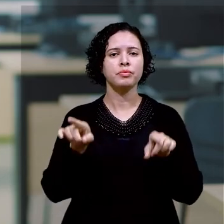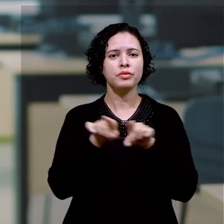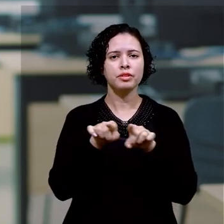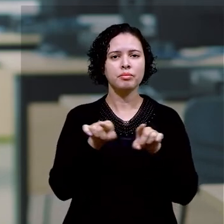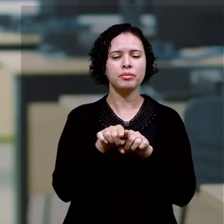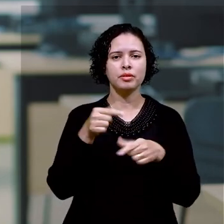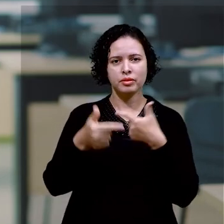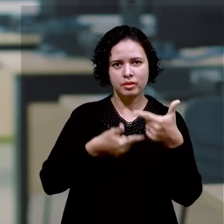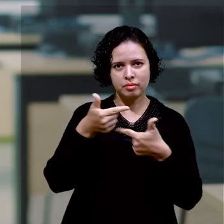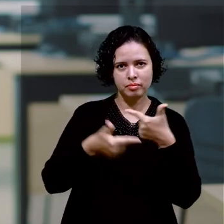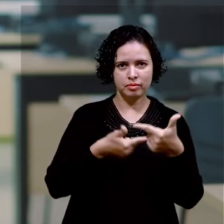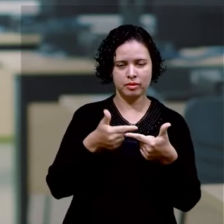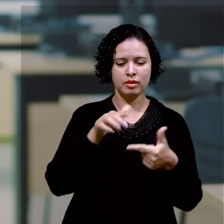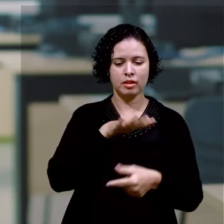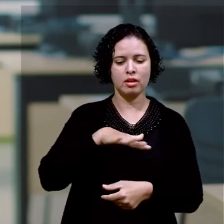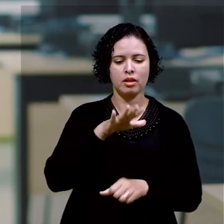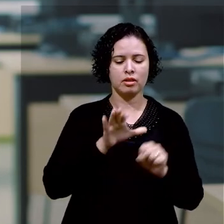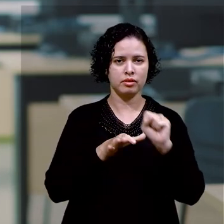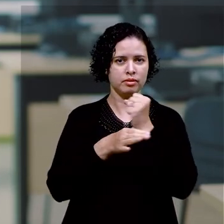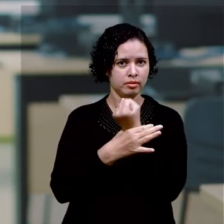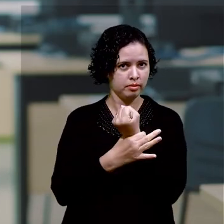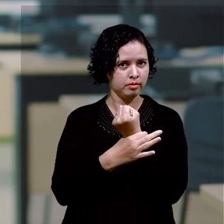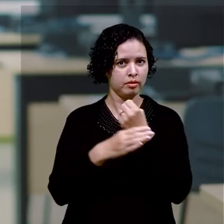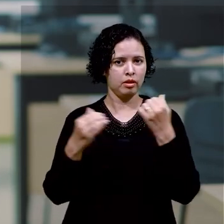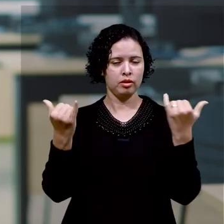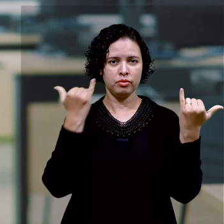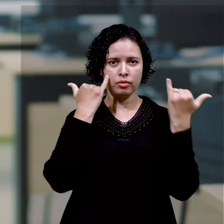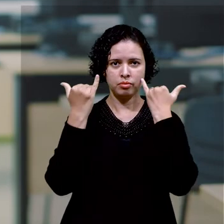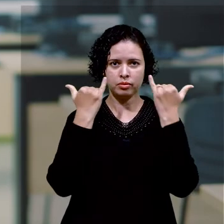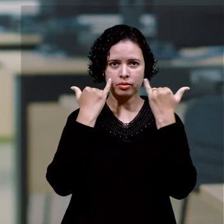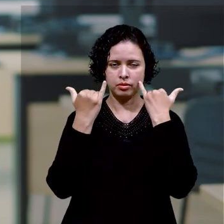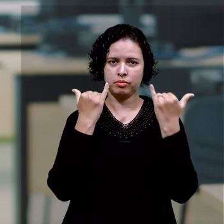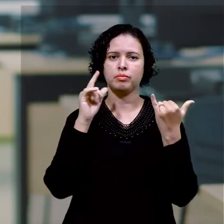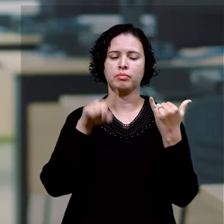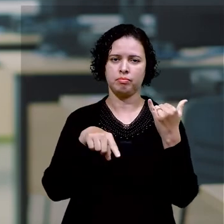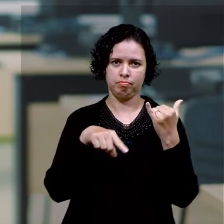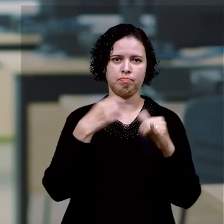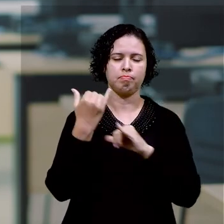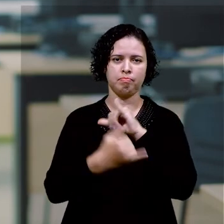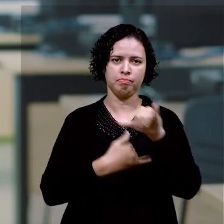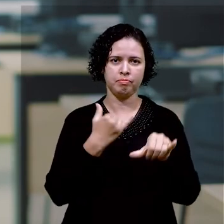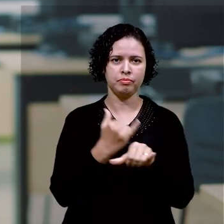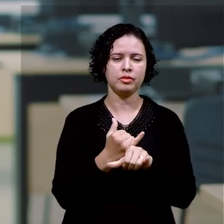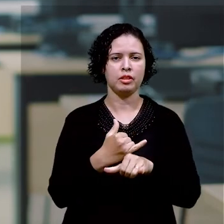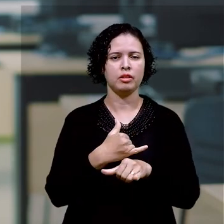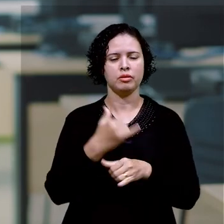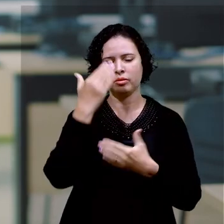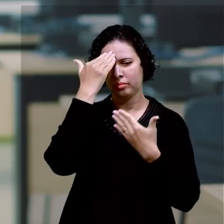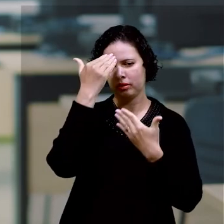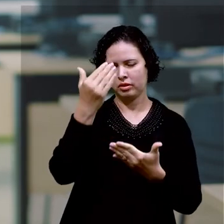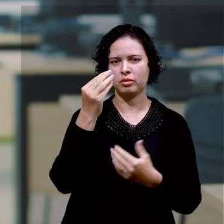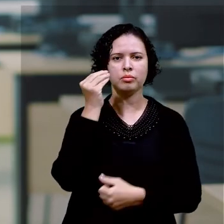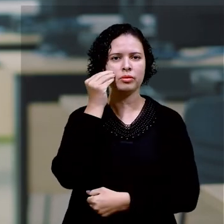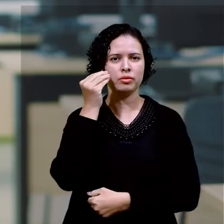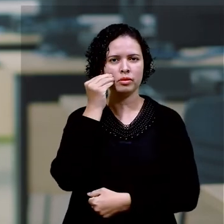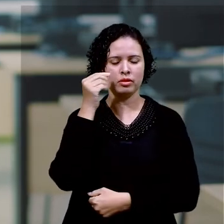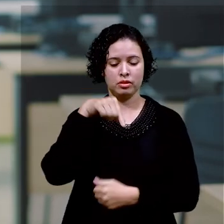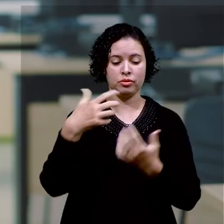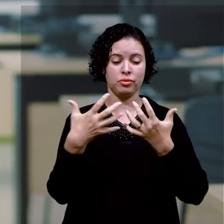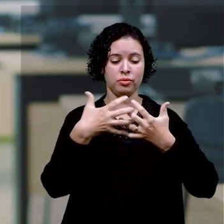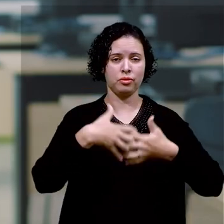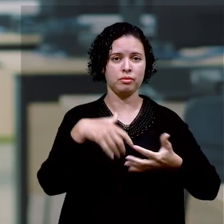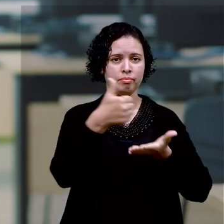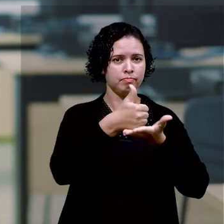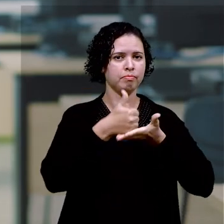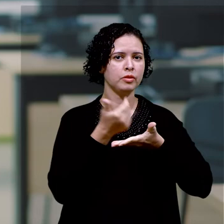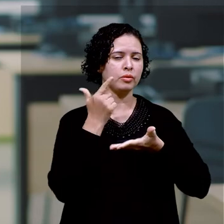também atuo na parte de segurança da informação, segurança de redes. Então, é muito gratificante e agradeço muito a oportunidade do IFLO ter me